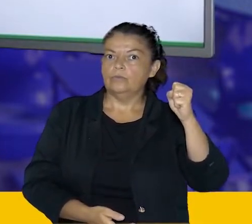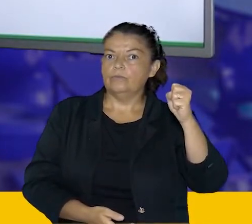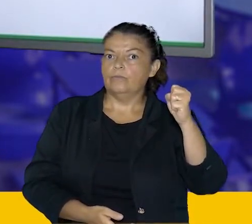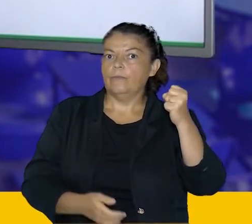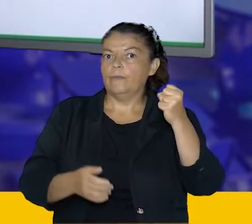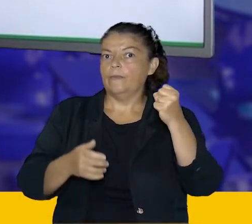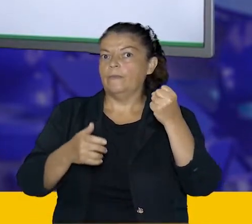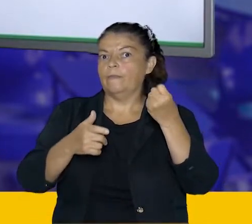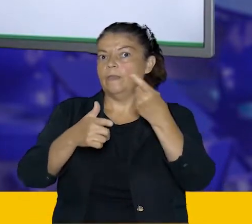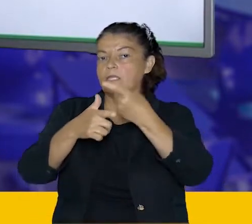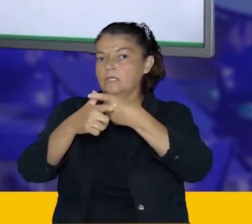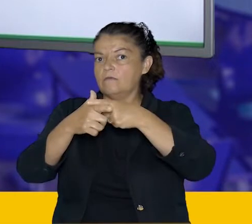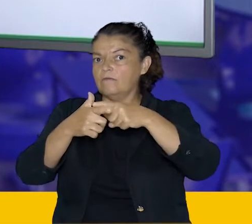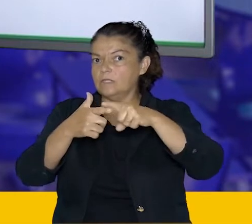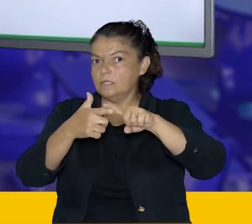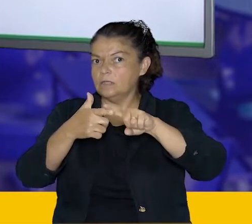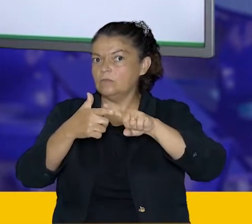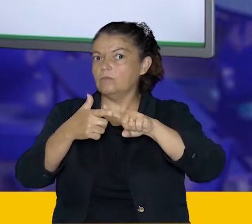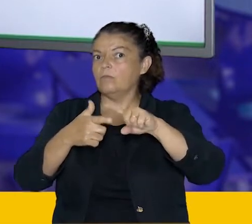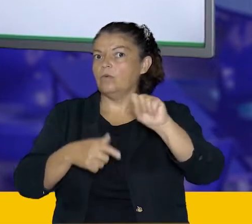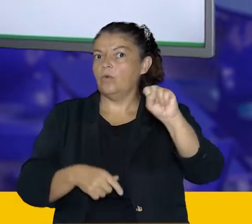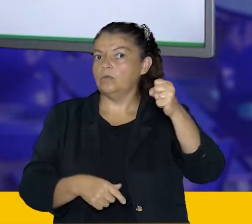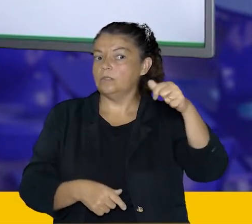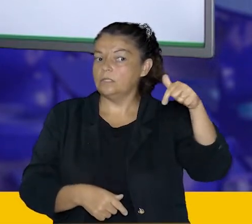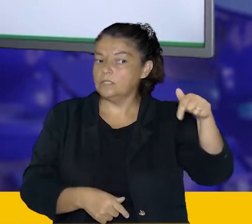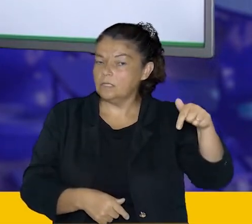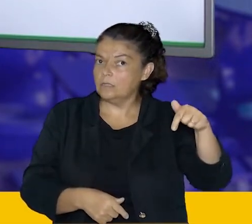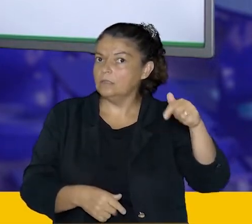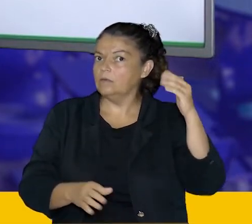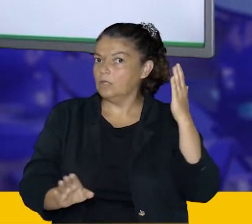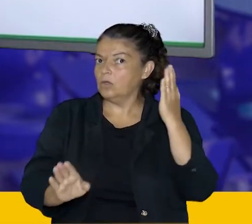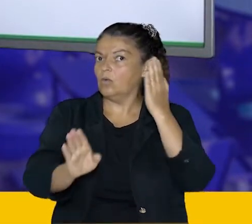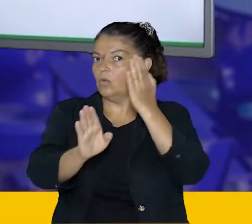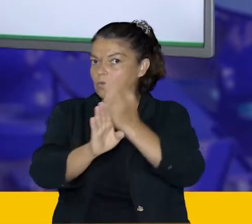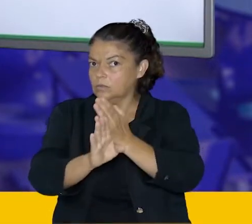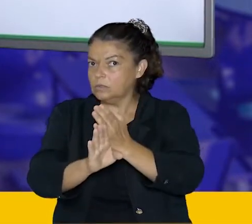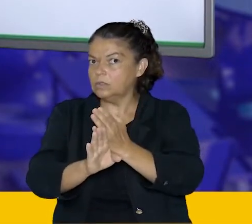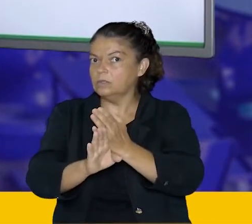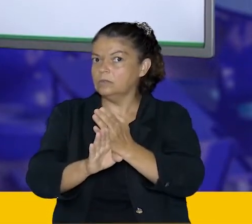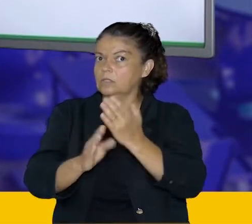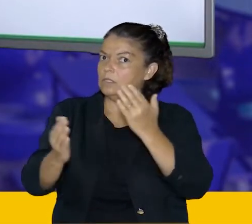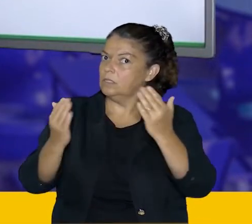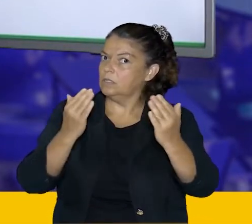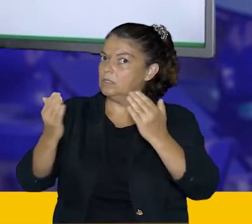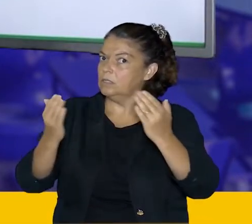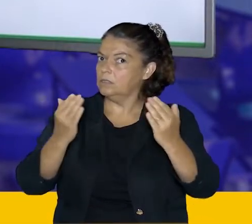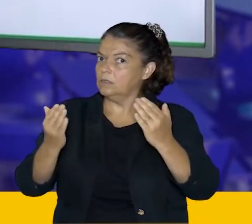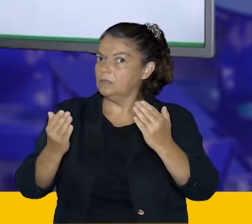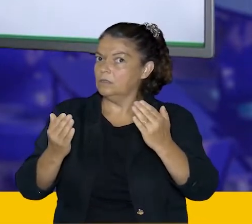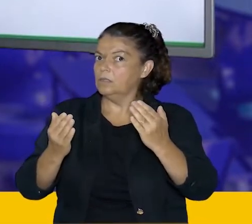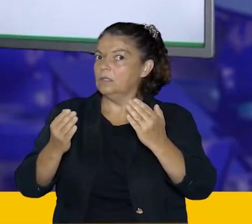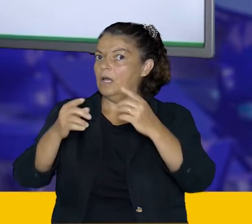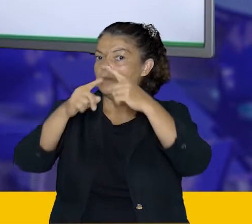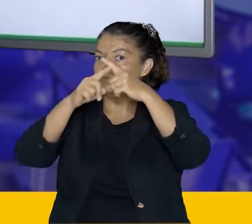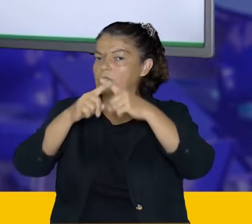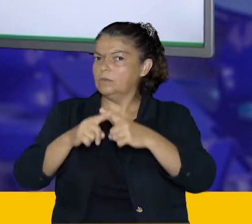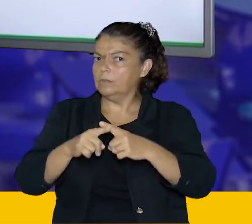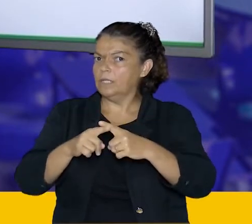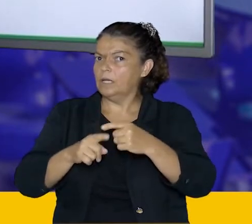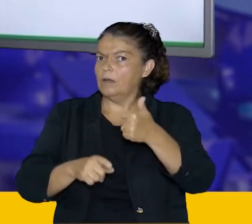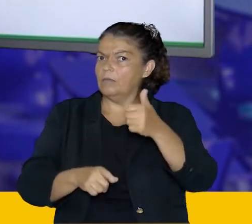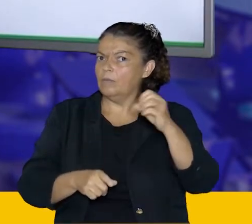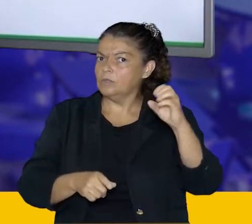porque toda fração é uma divisão. Não, esqueça disso. A gente encontra a razão entre esses dois números e multiplica por 100.